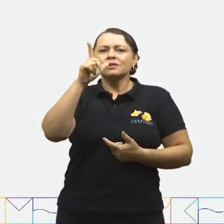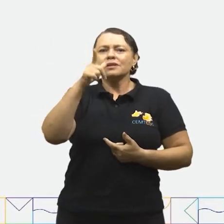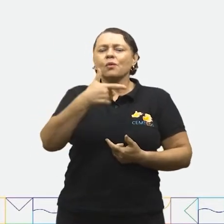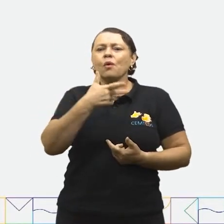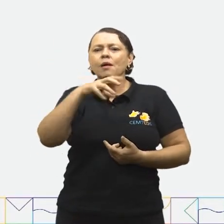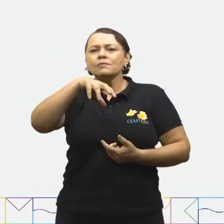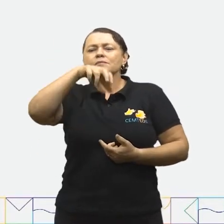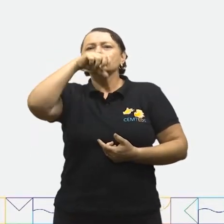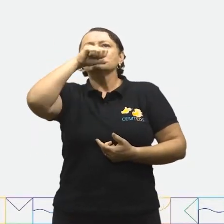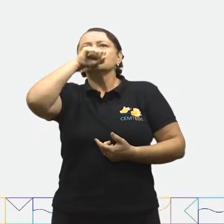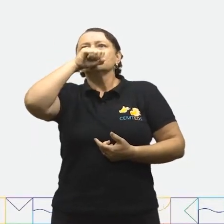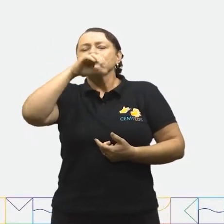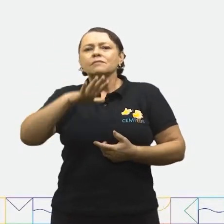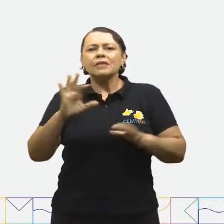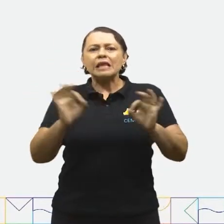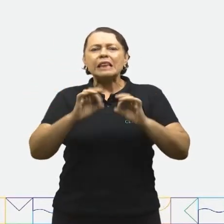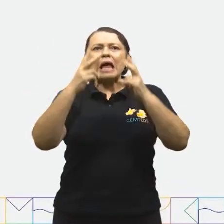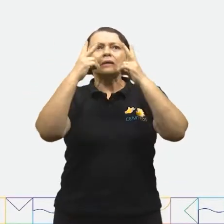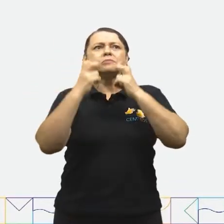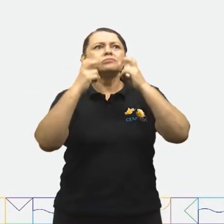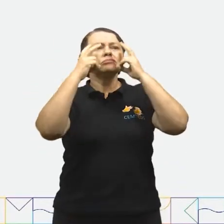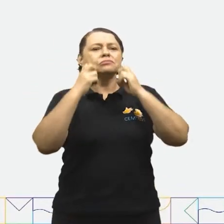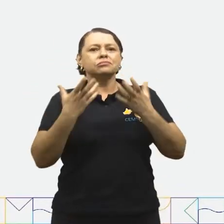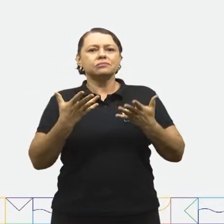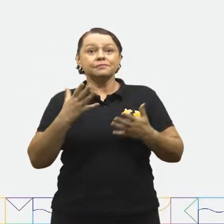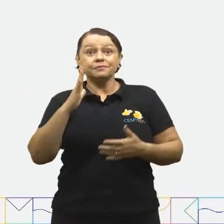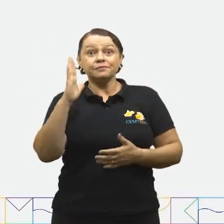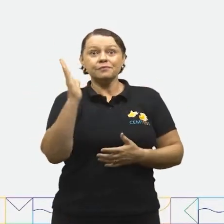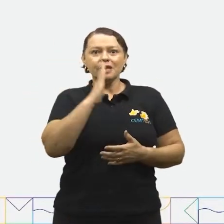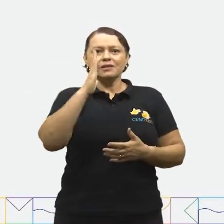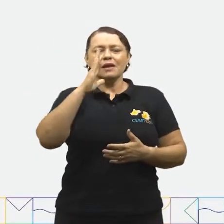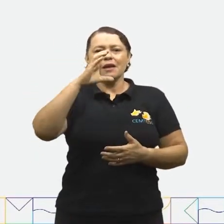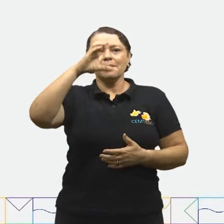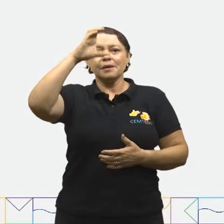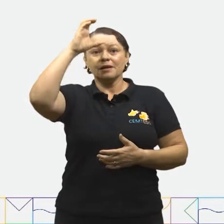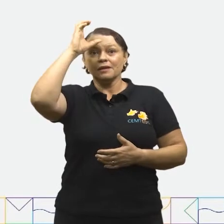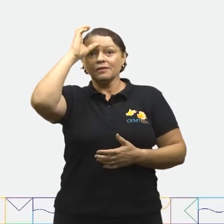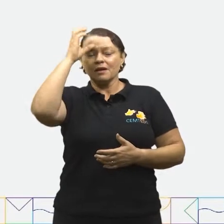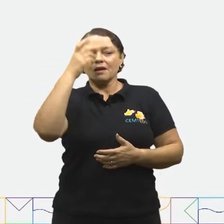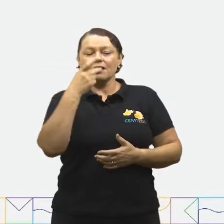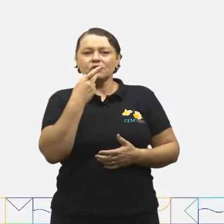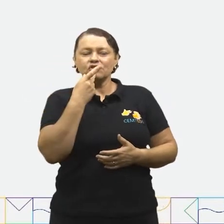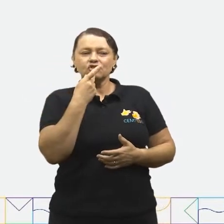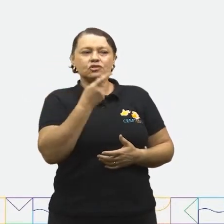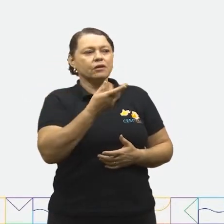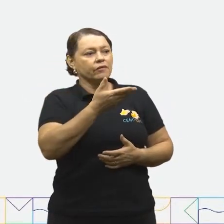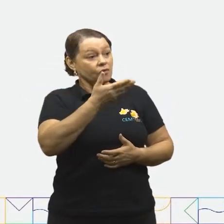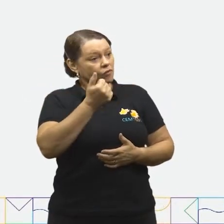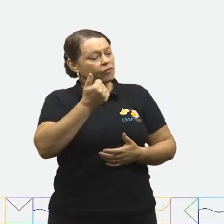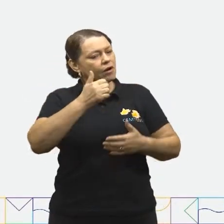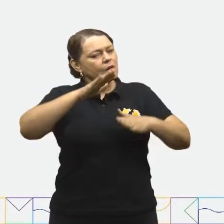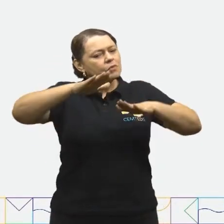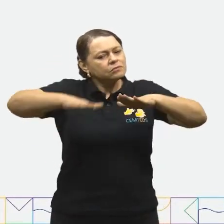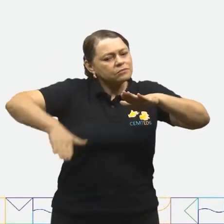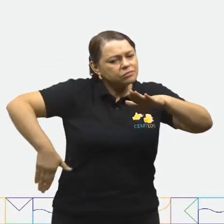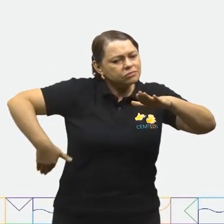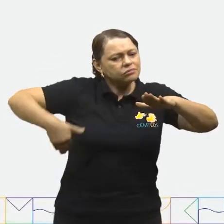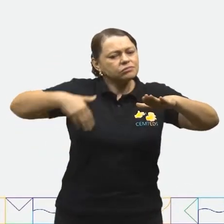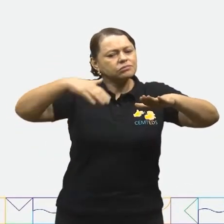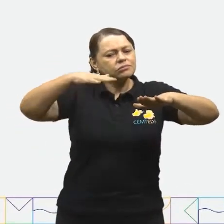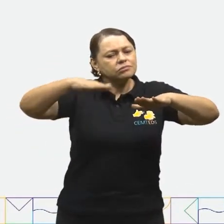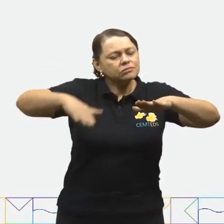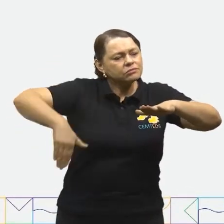e não estar em prantos? De repente, sua tia a desafiou a fazer os movimentos de nado,